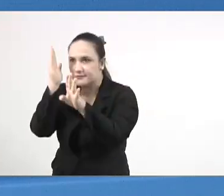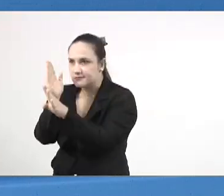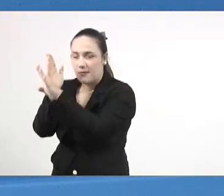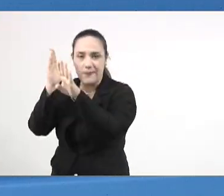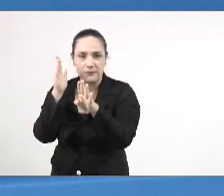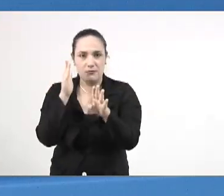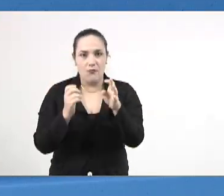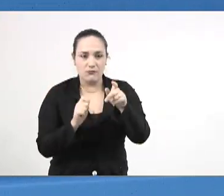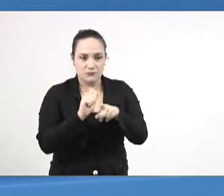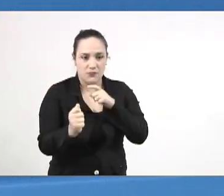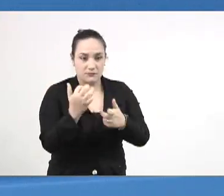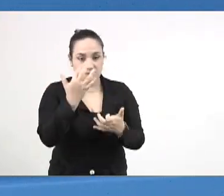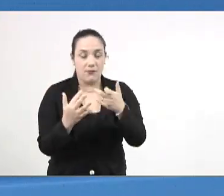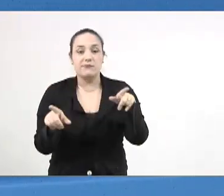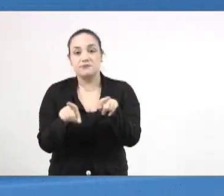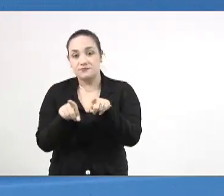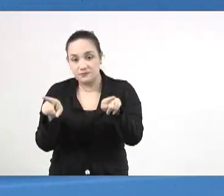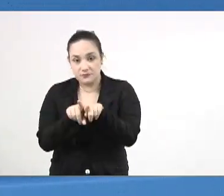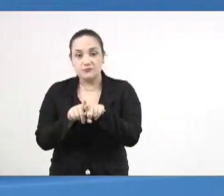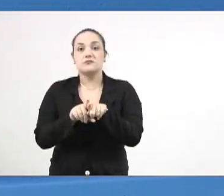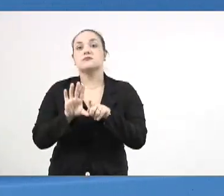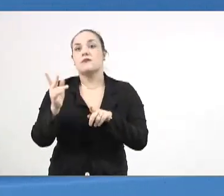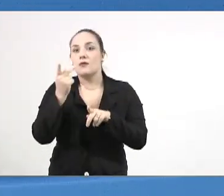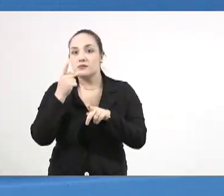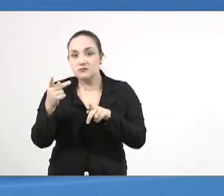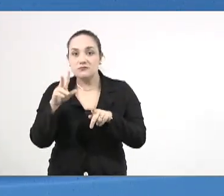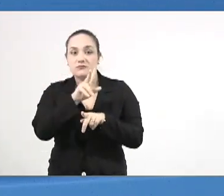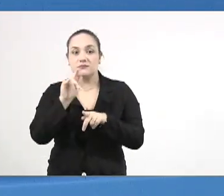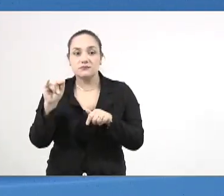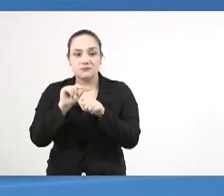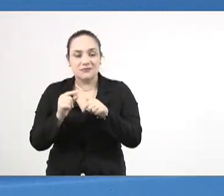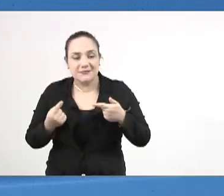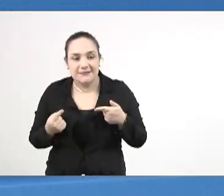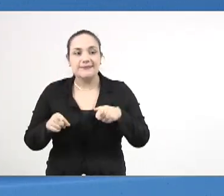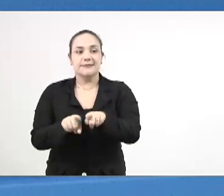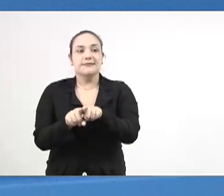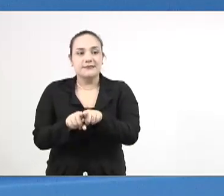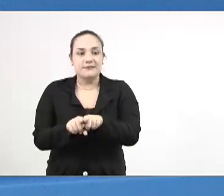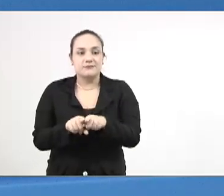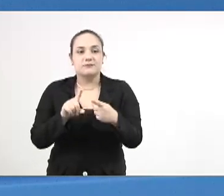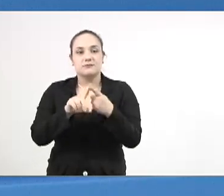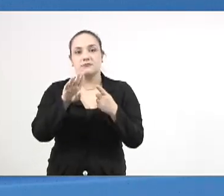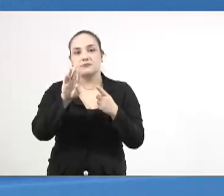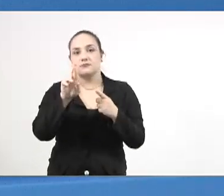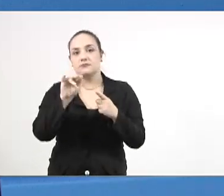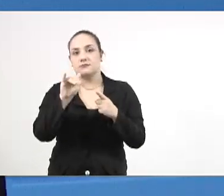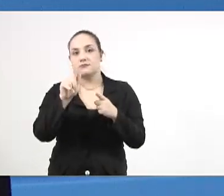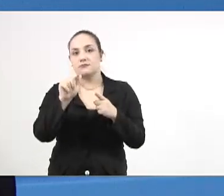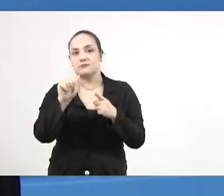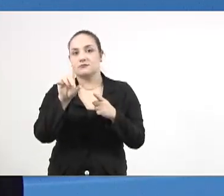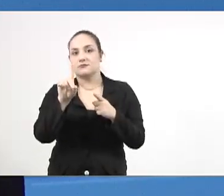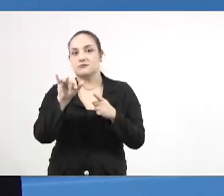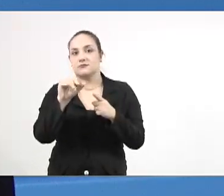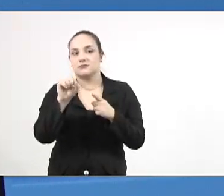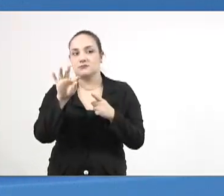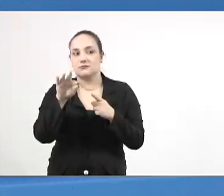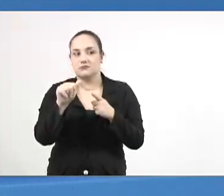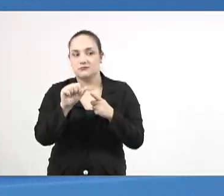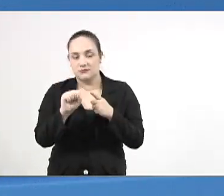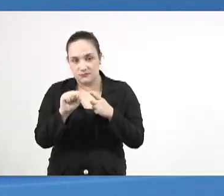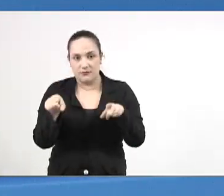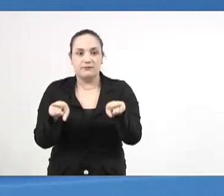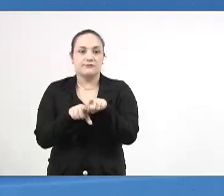incêndio, e também disse de parcerias com brigadistas, o deputado Zeca